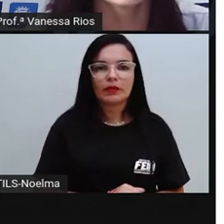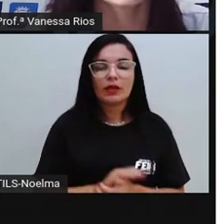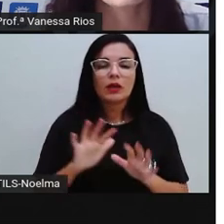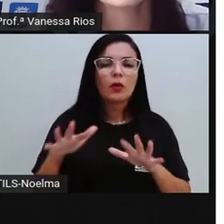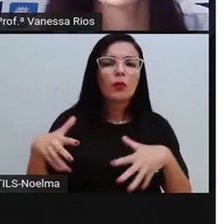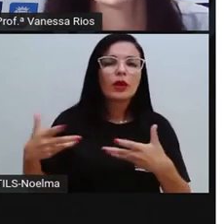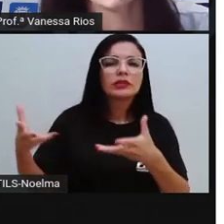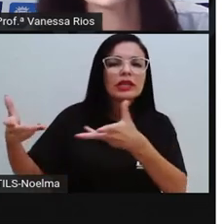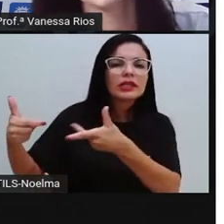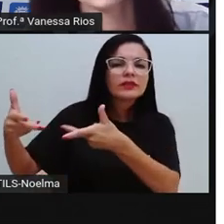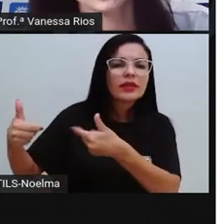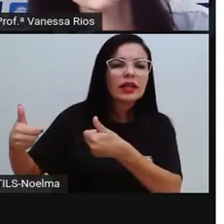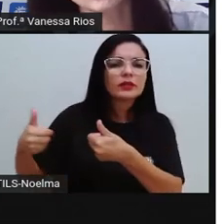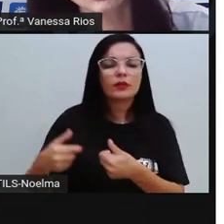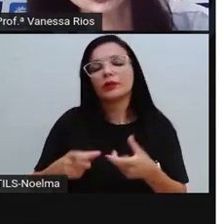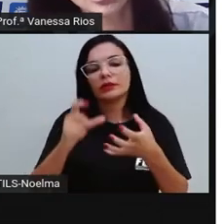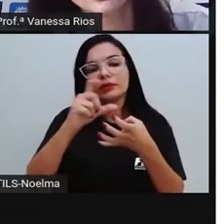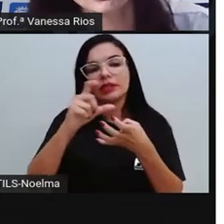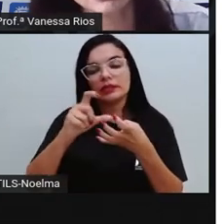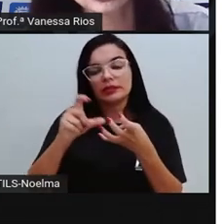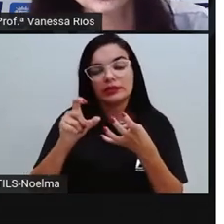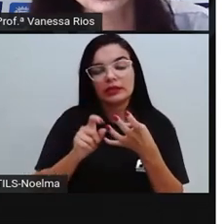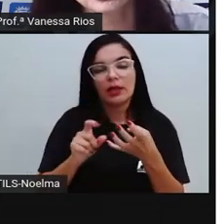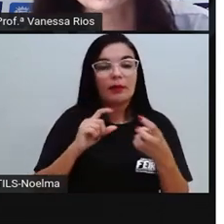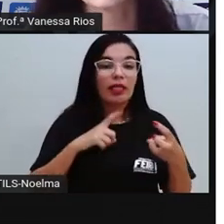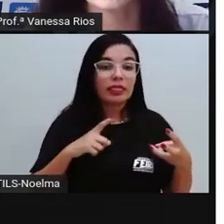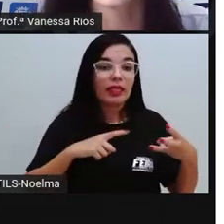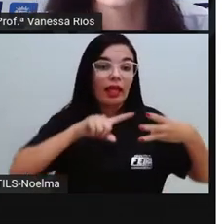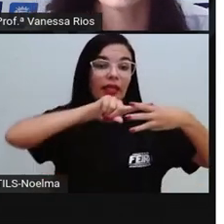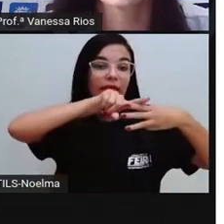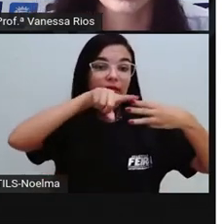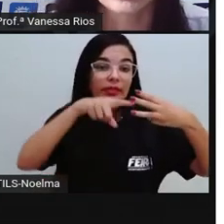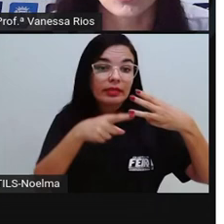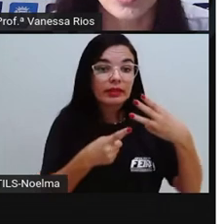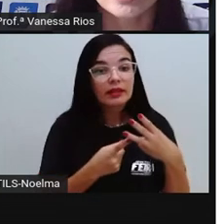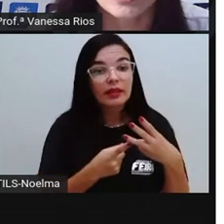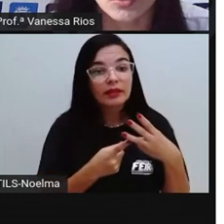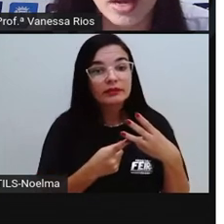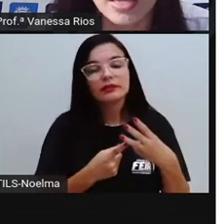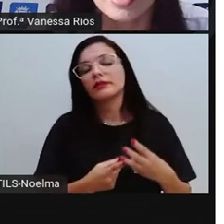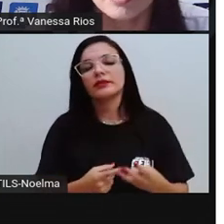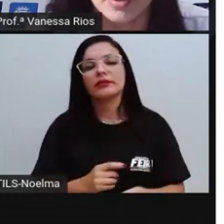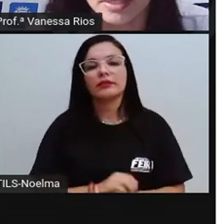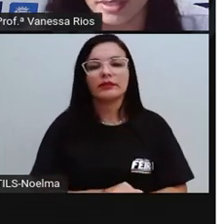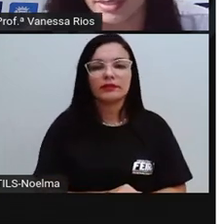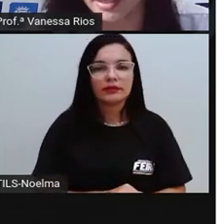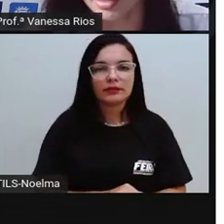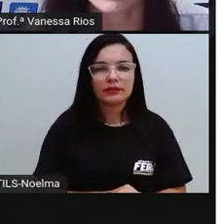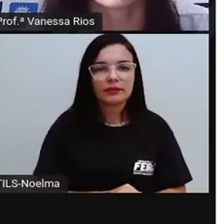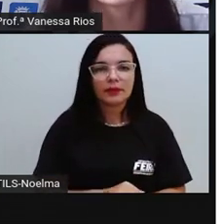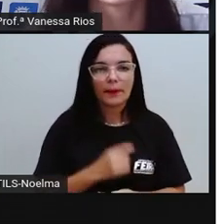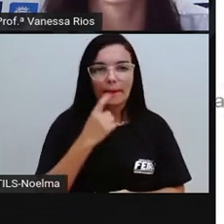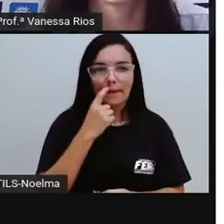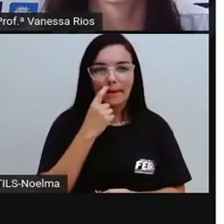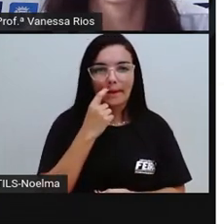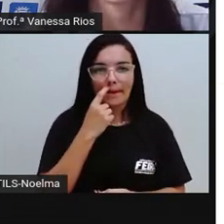E quais as classificações das sílabas tônicas de acordo aí com a sua posição?